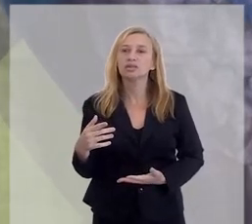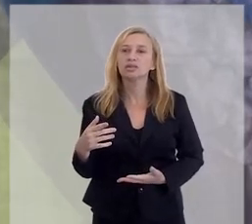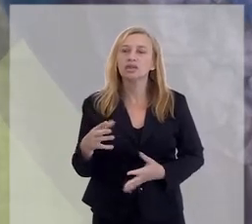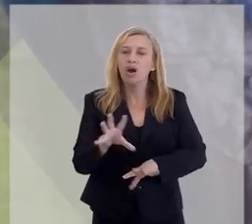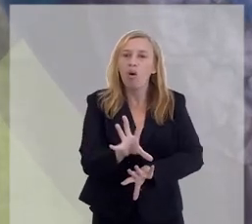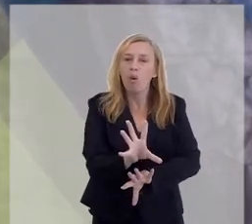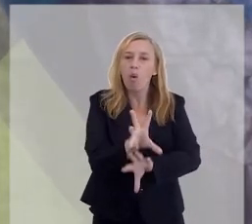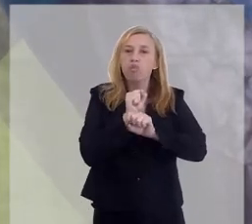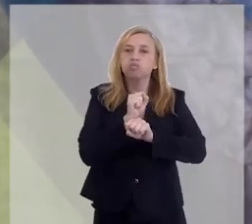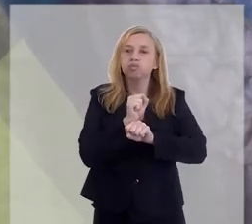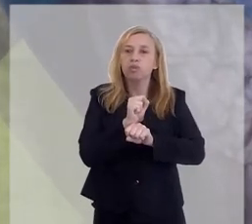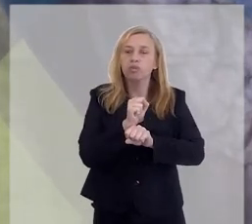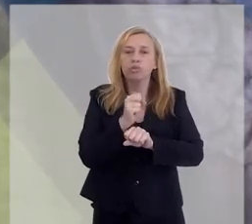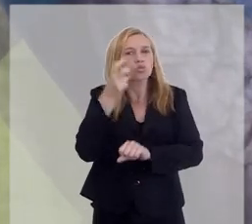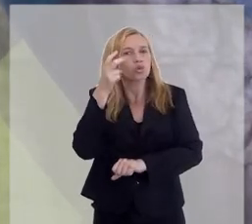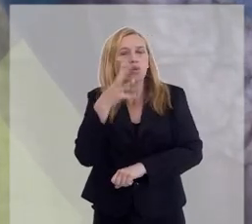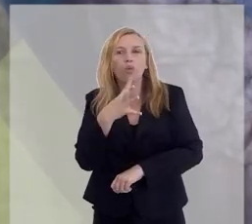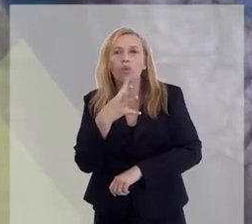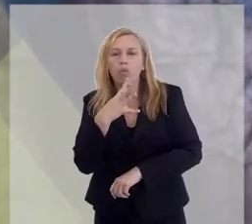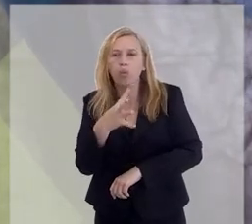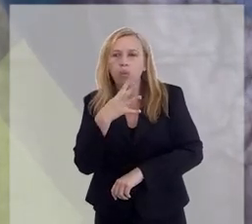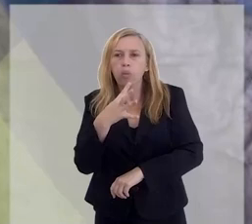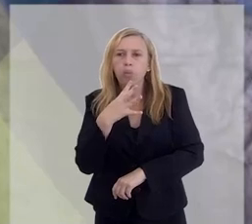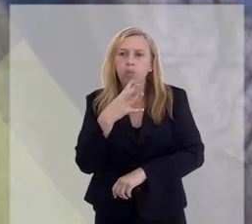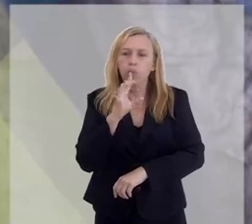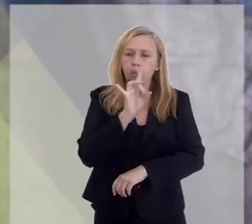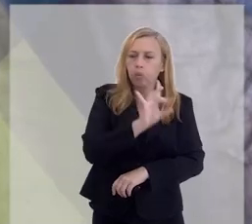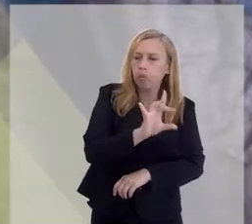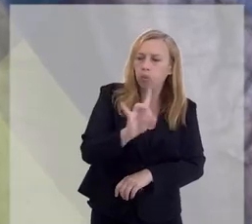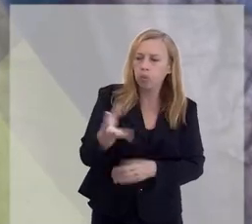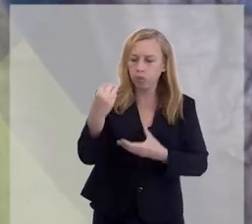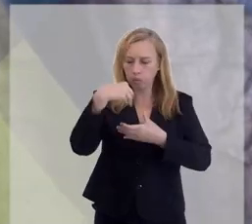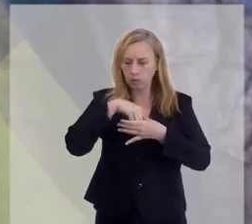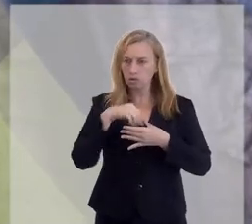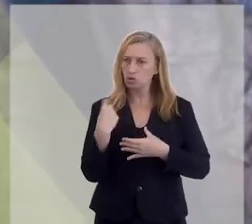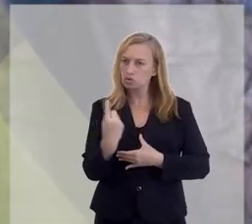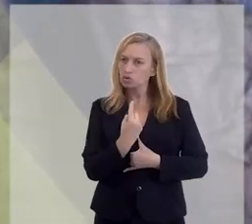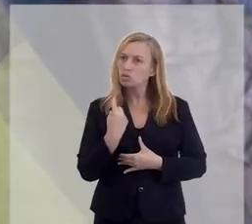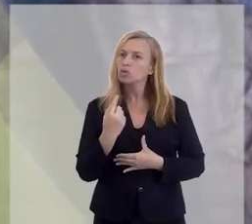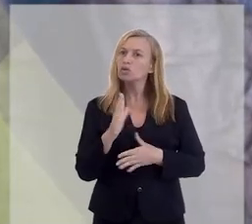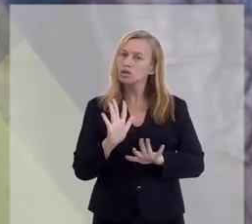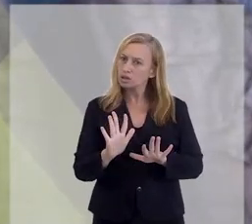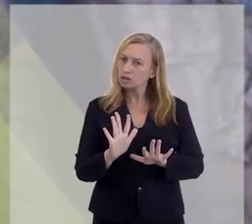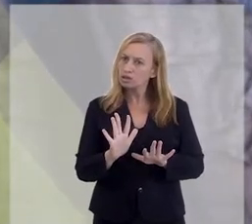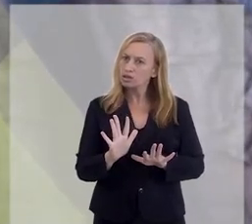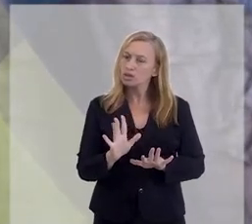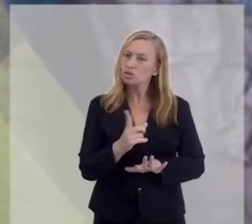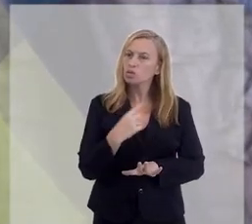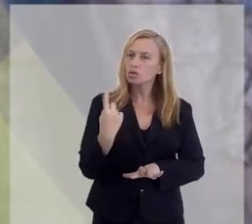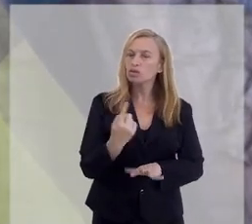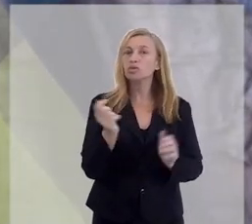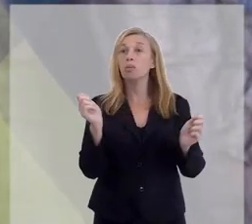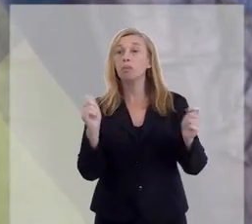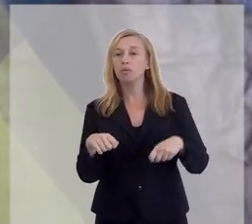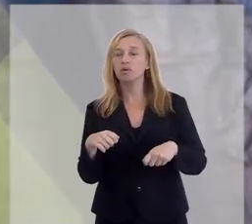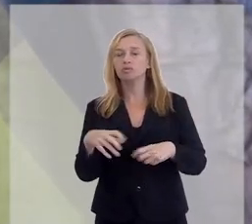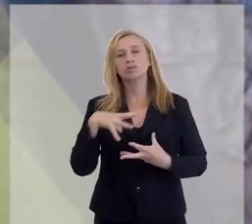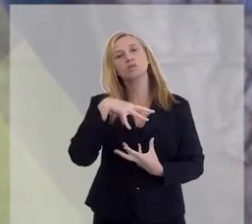que essa absorção desse conhecimento vai estar em cada um de nós de acordo com